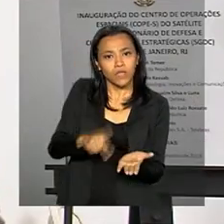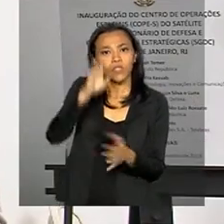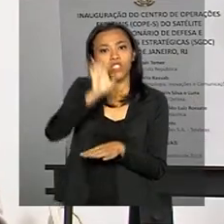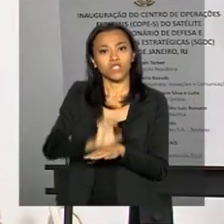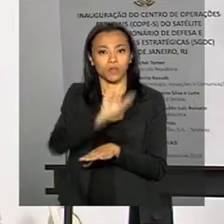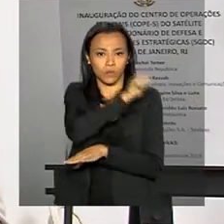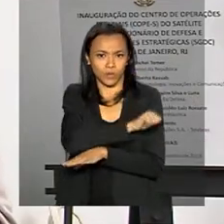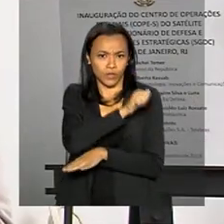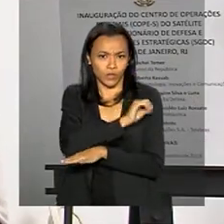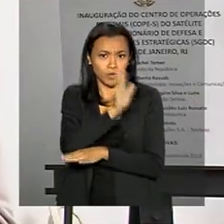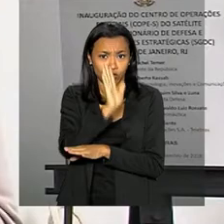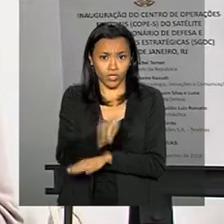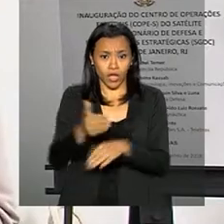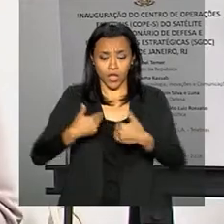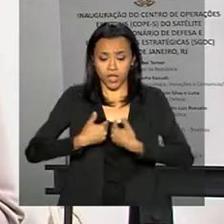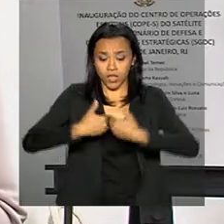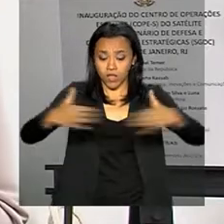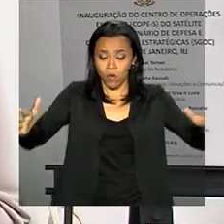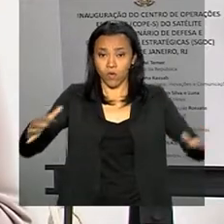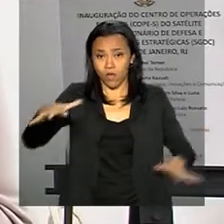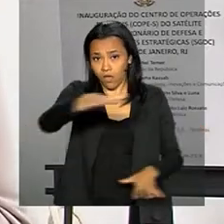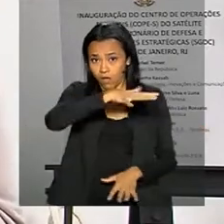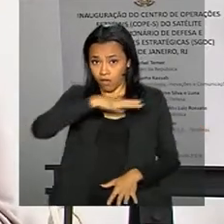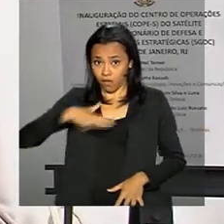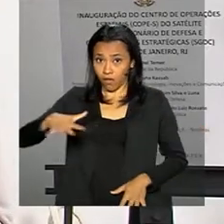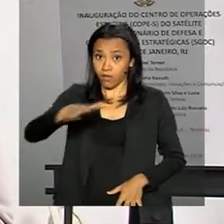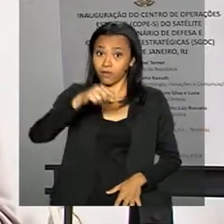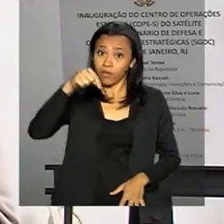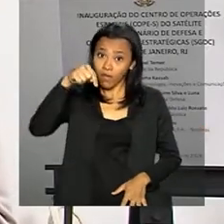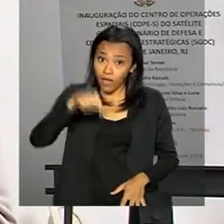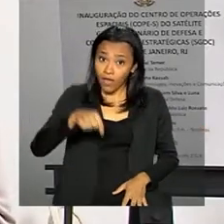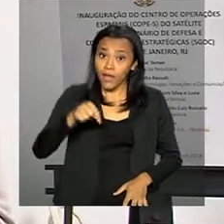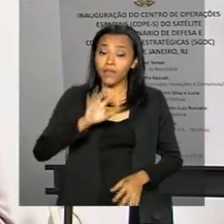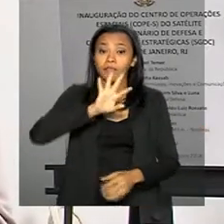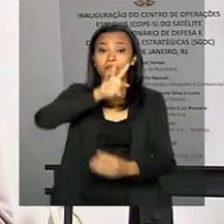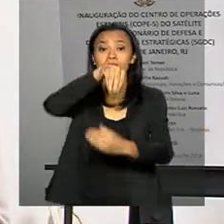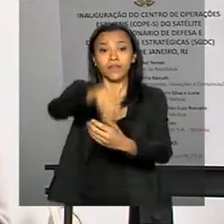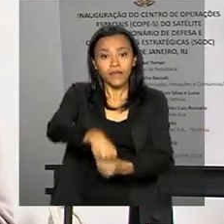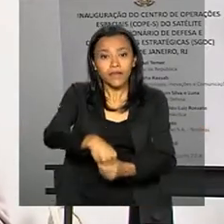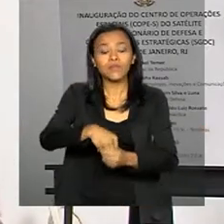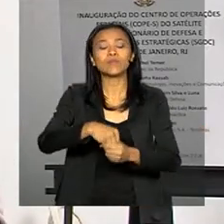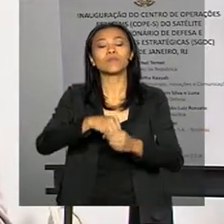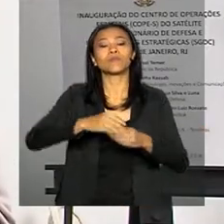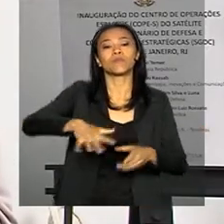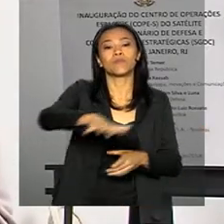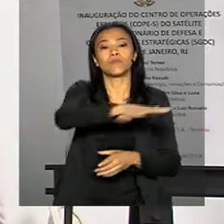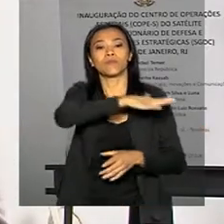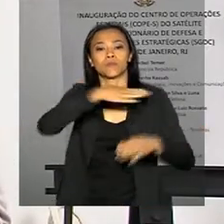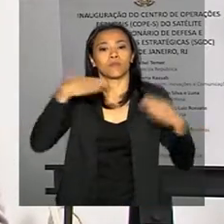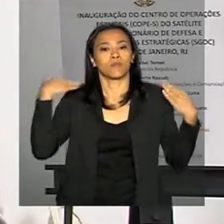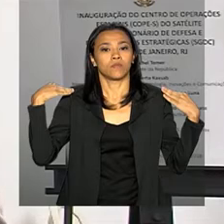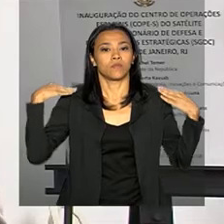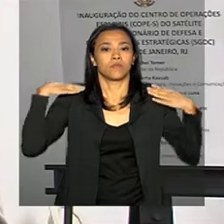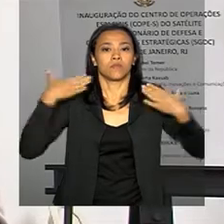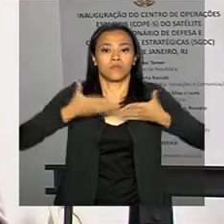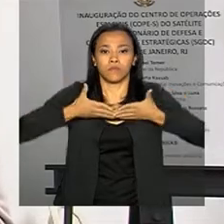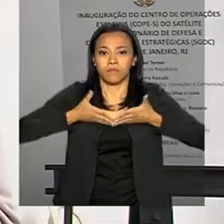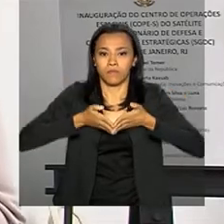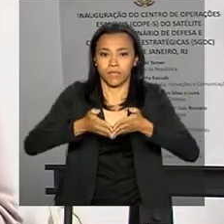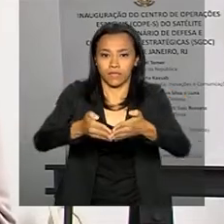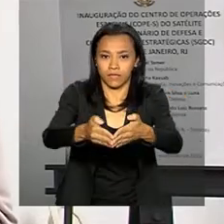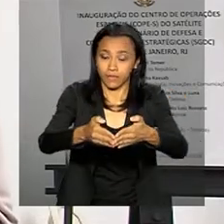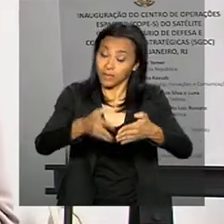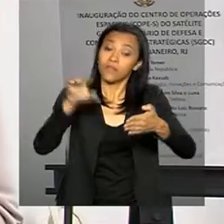aqui que foi inaugurado na Ilha do Governador, ele fica na Estação de Rádio da Marinha. A cerimônia de inauguração